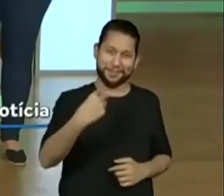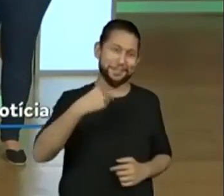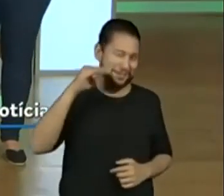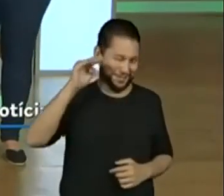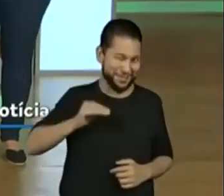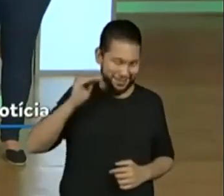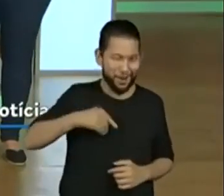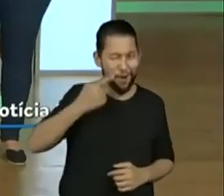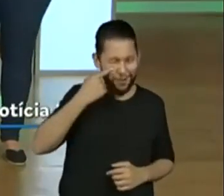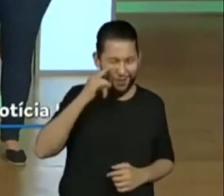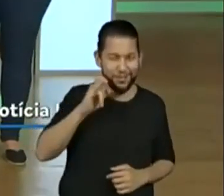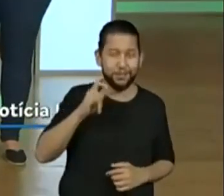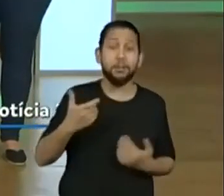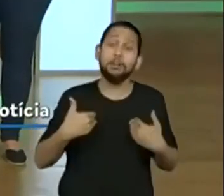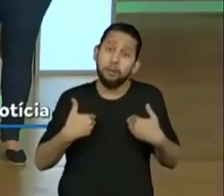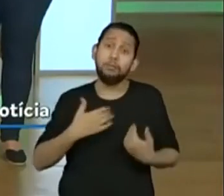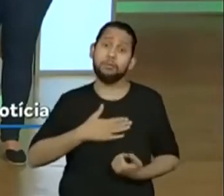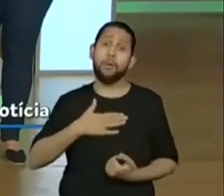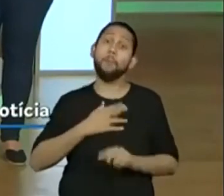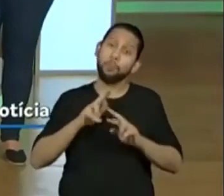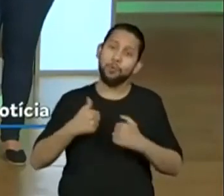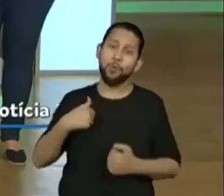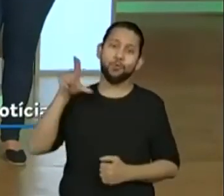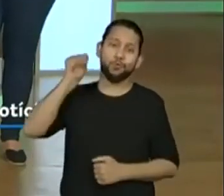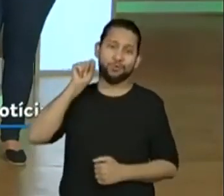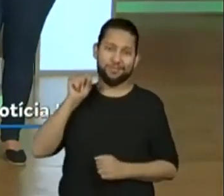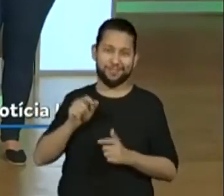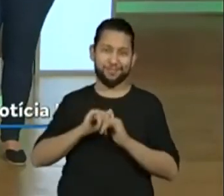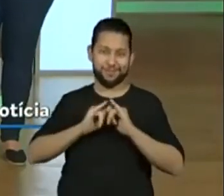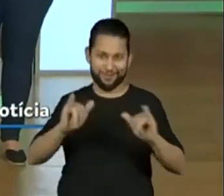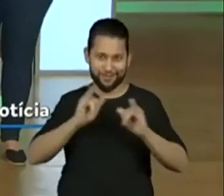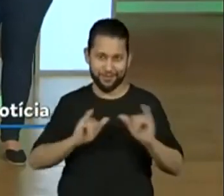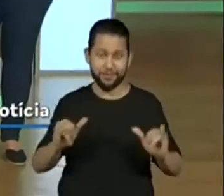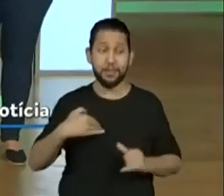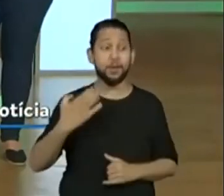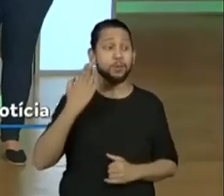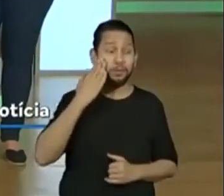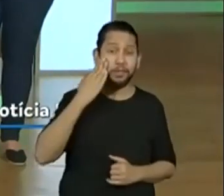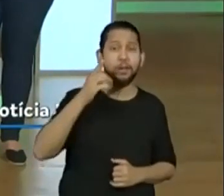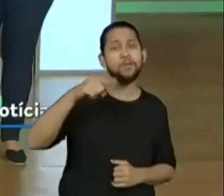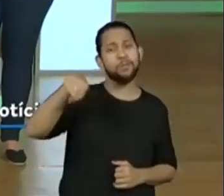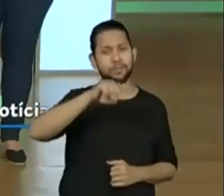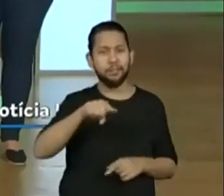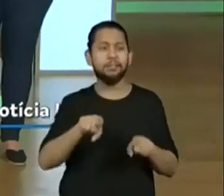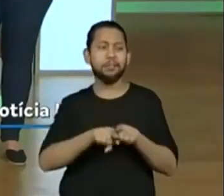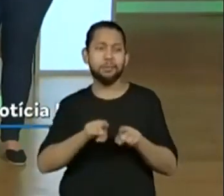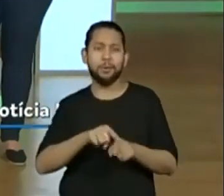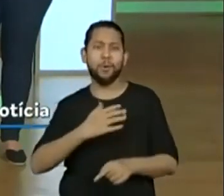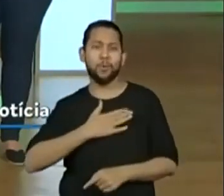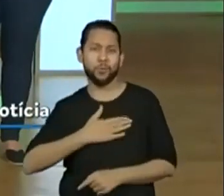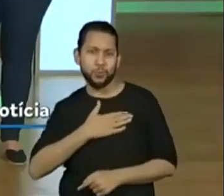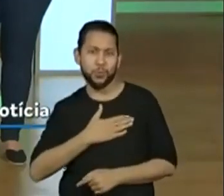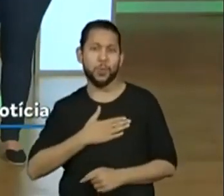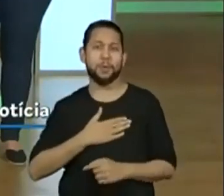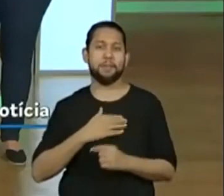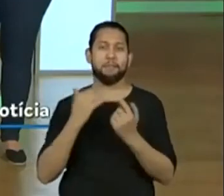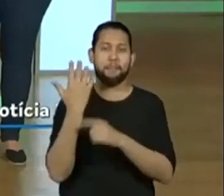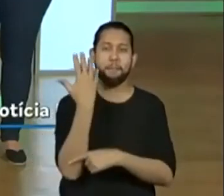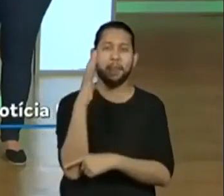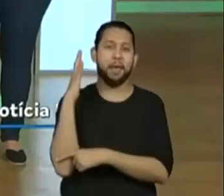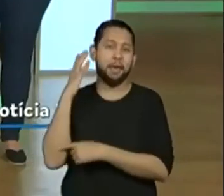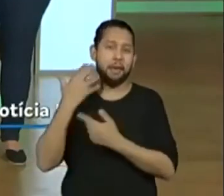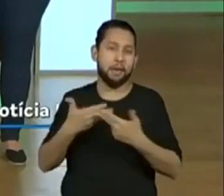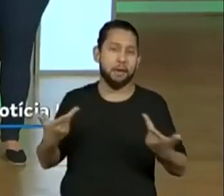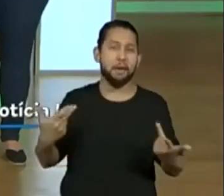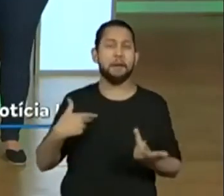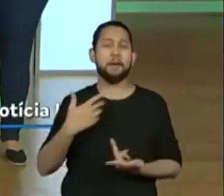interessante, eu sei que tem muitos estudantes que adoram plantas, como adoram os animais, então, assim, olha só como faz bem